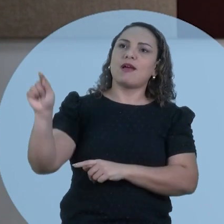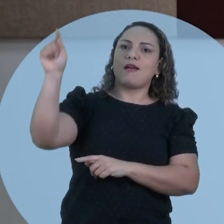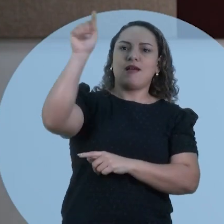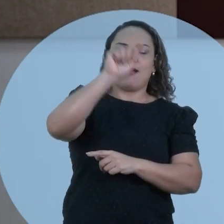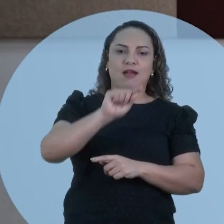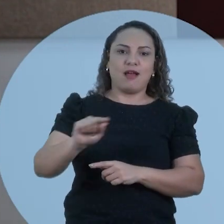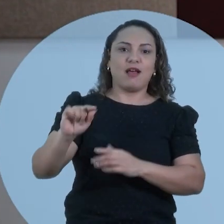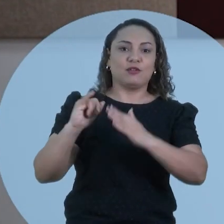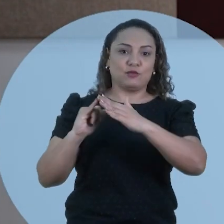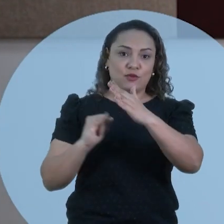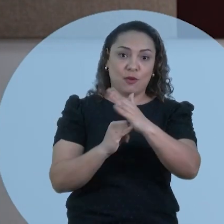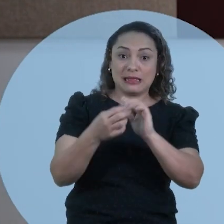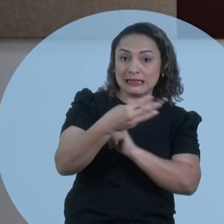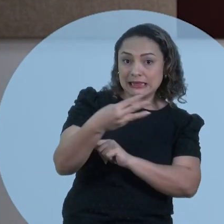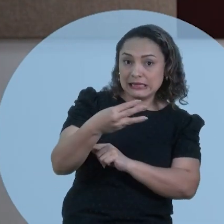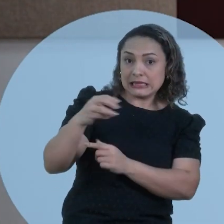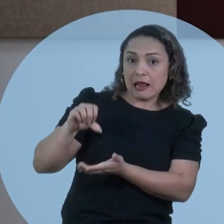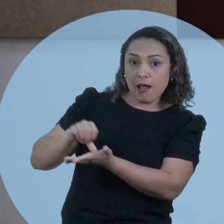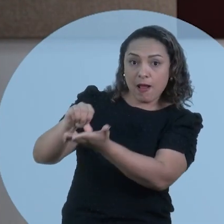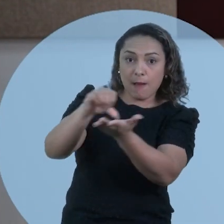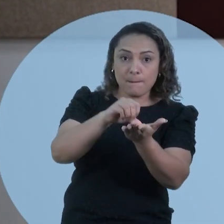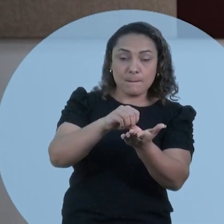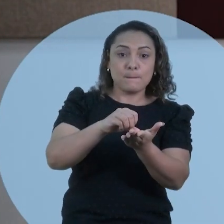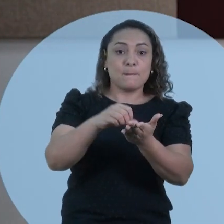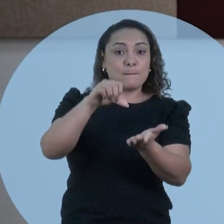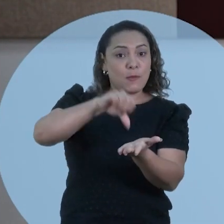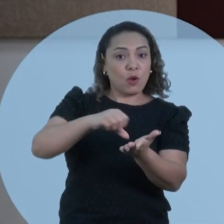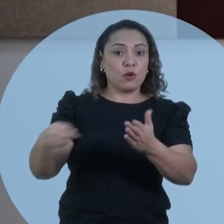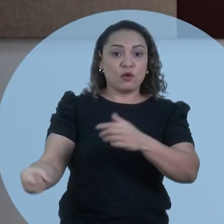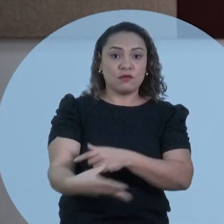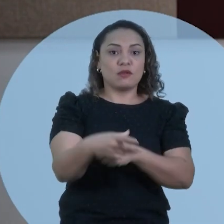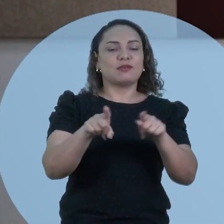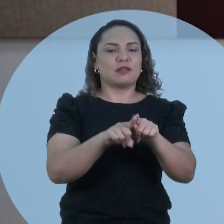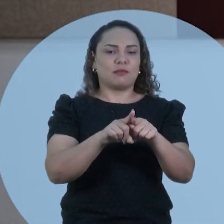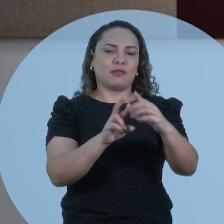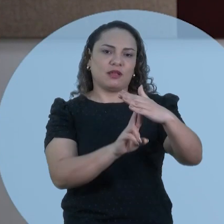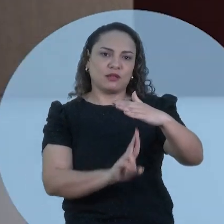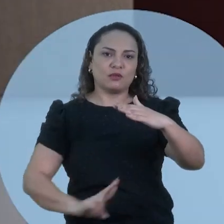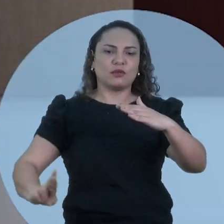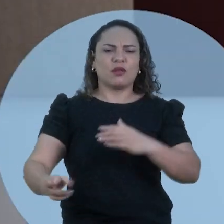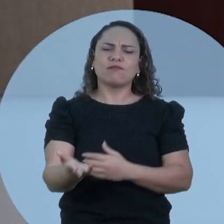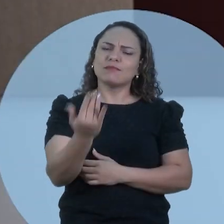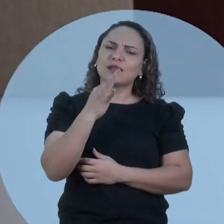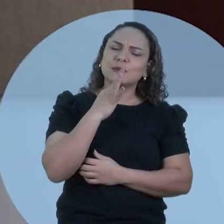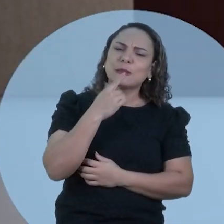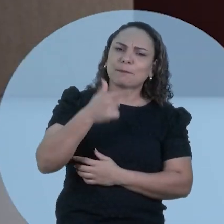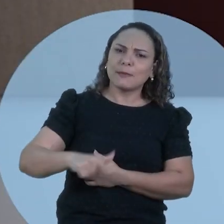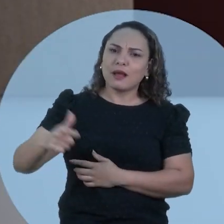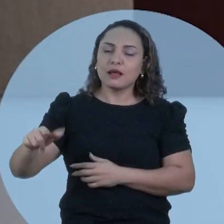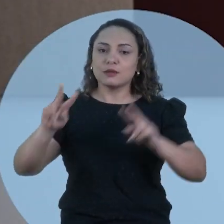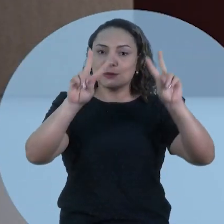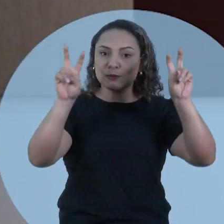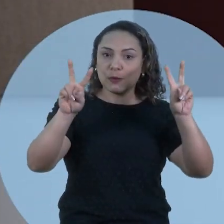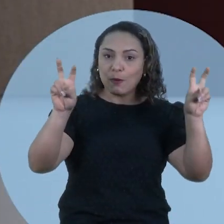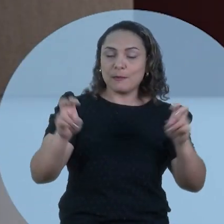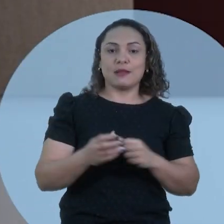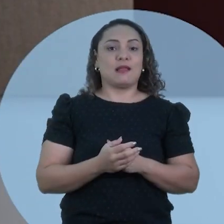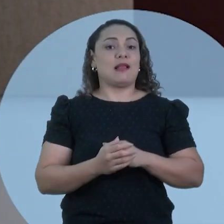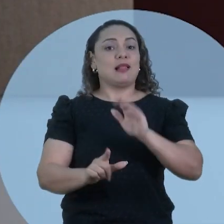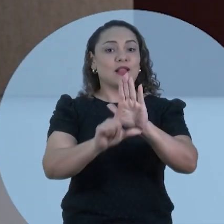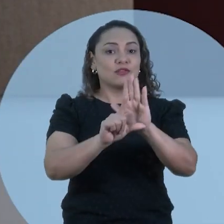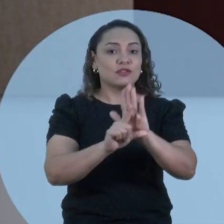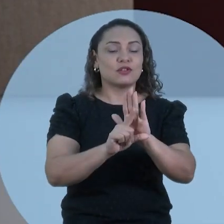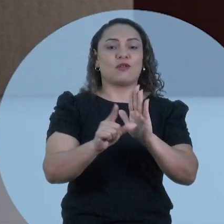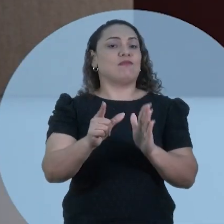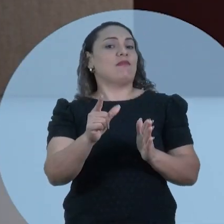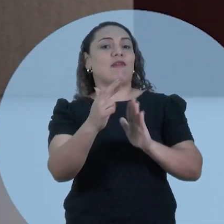em toda a instituição. 33 Campi, Polo de Inovação e Reitoria. Conheça mais sobre a UDI, informações,